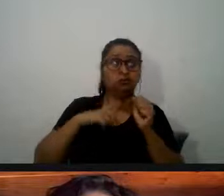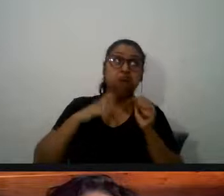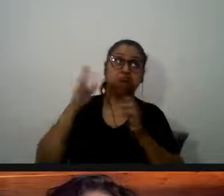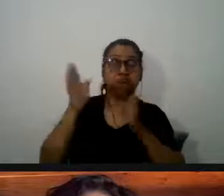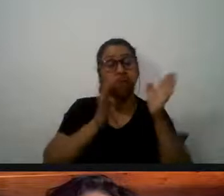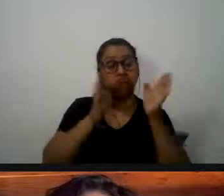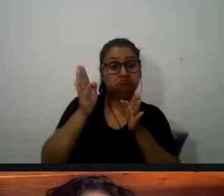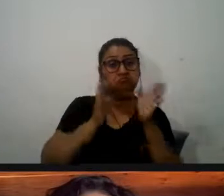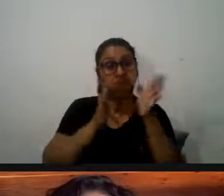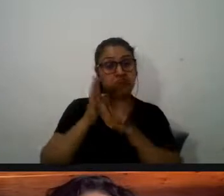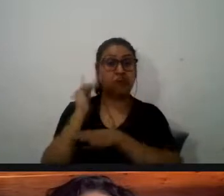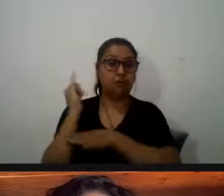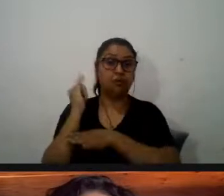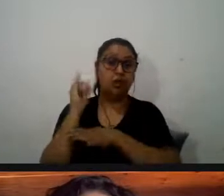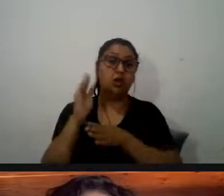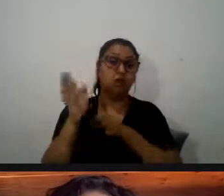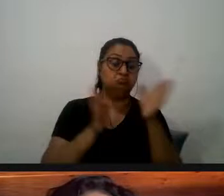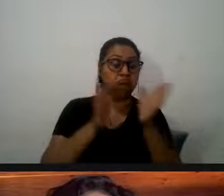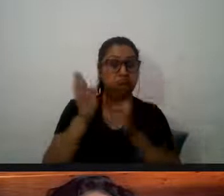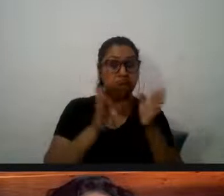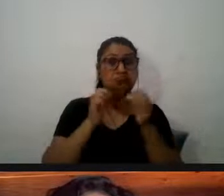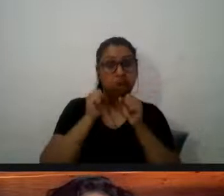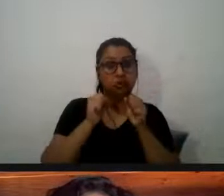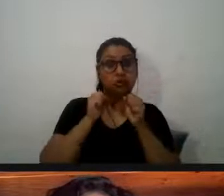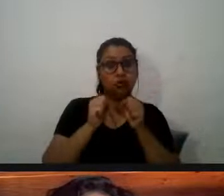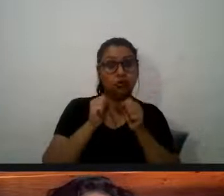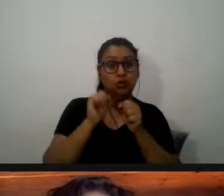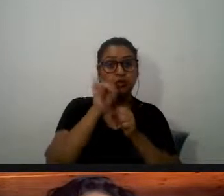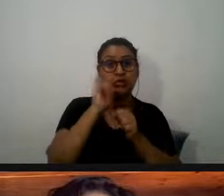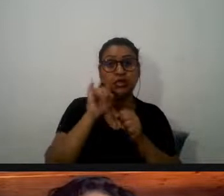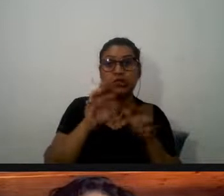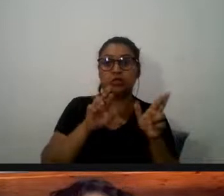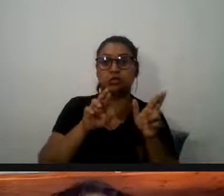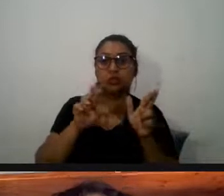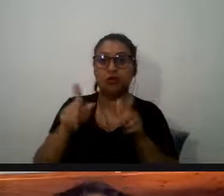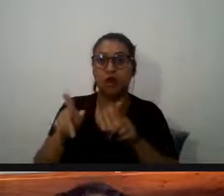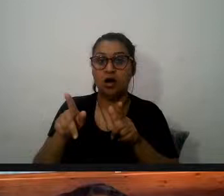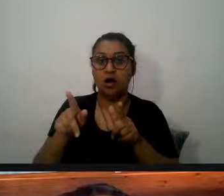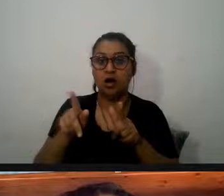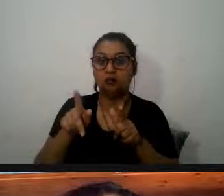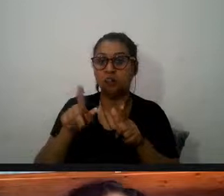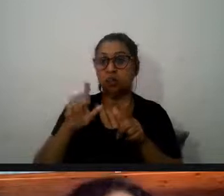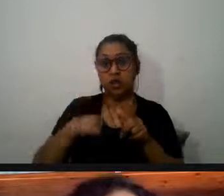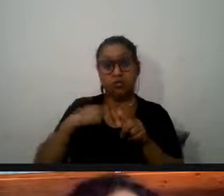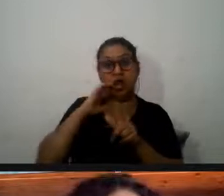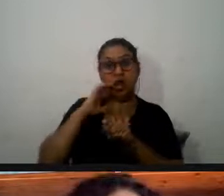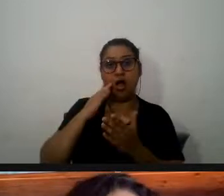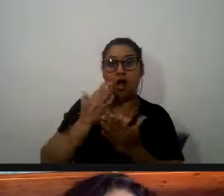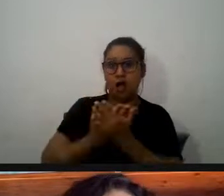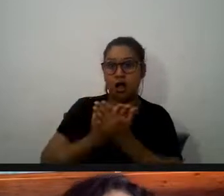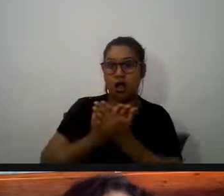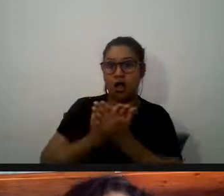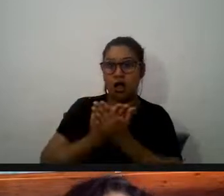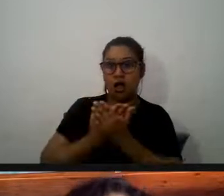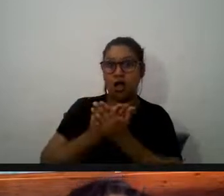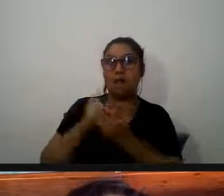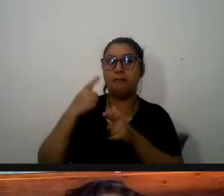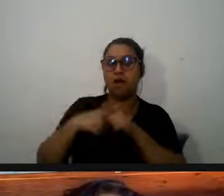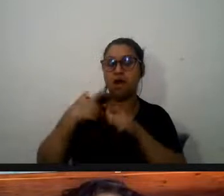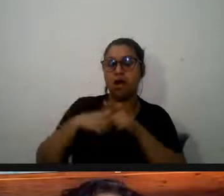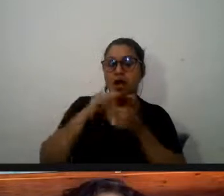quando se fala aqui se há diferenças acredito que vai haver diferenças porque a atividade